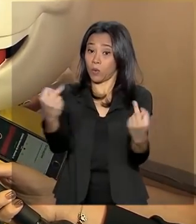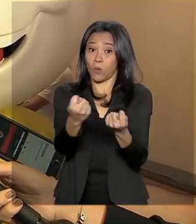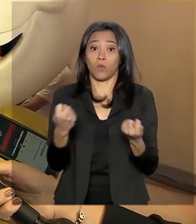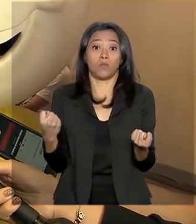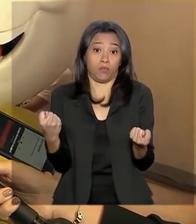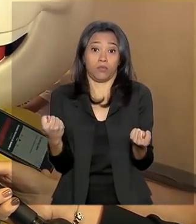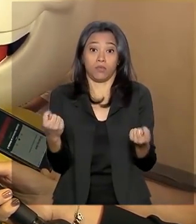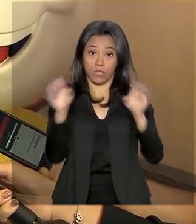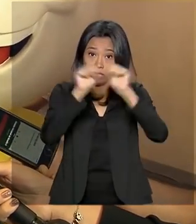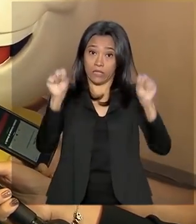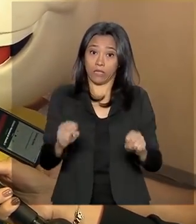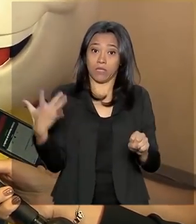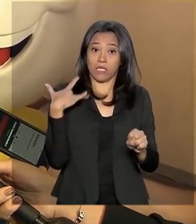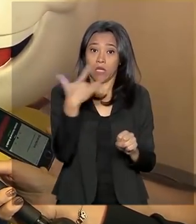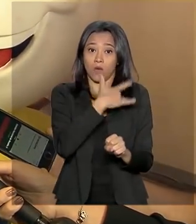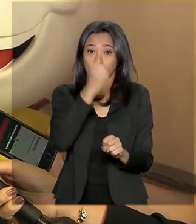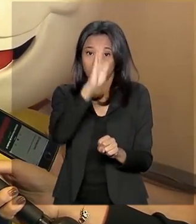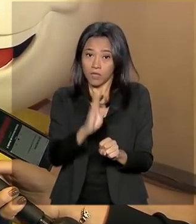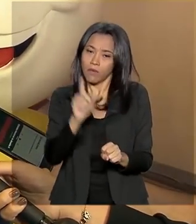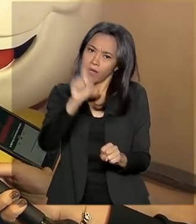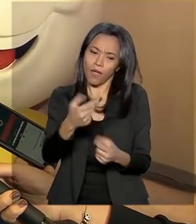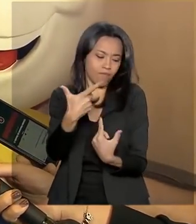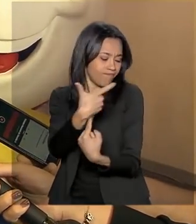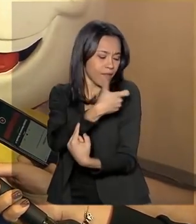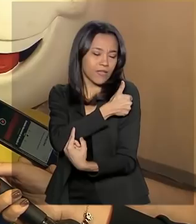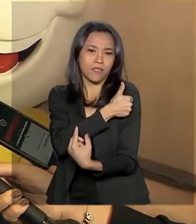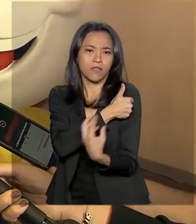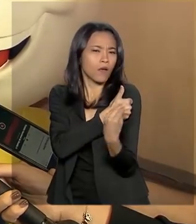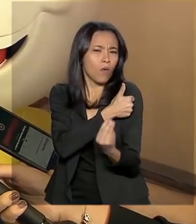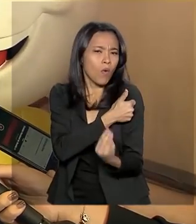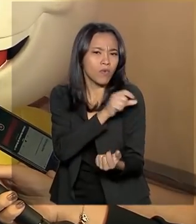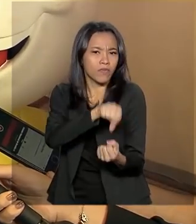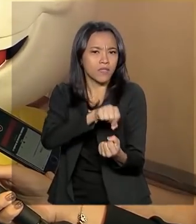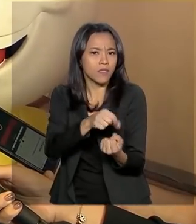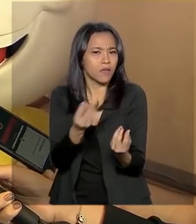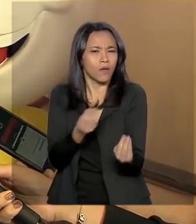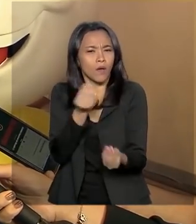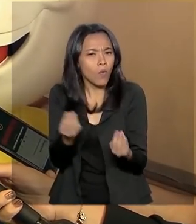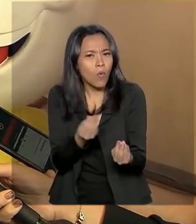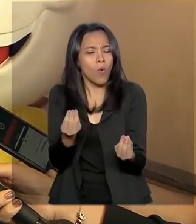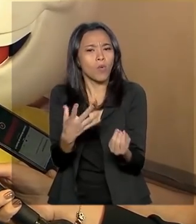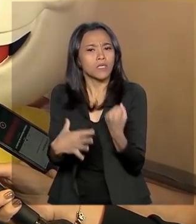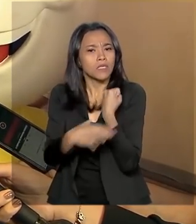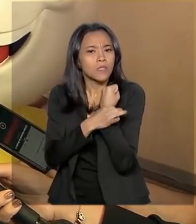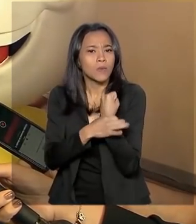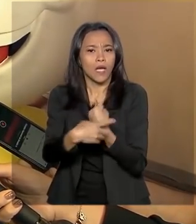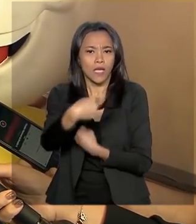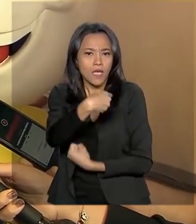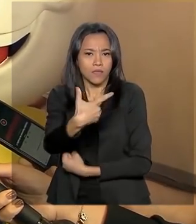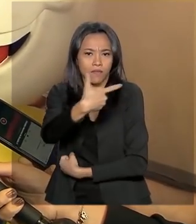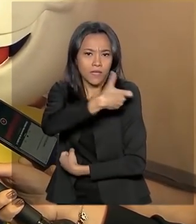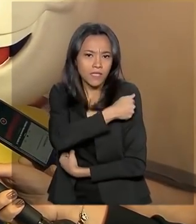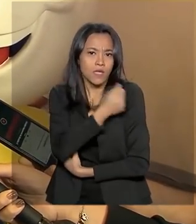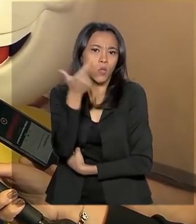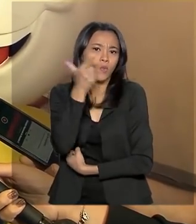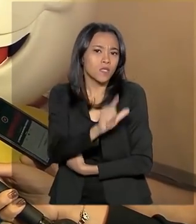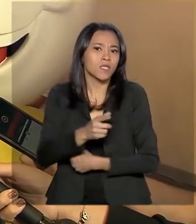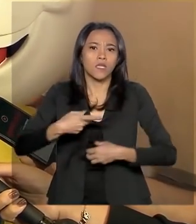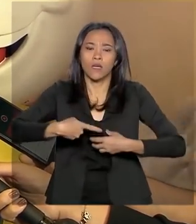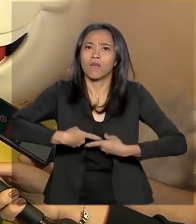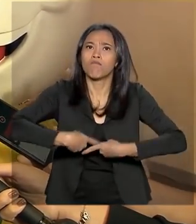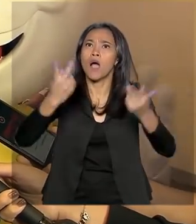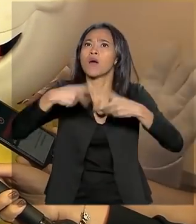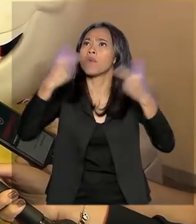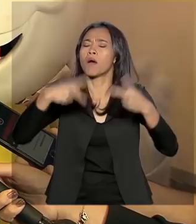brasileiro, que é a vacina, como vacinar, como se aproximar, como garantir que essa vacina chegue num país tão